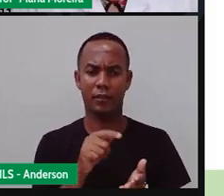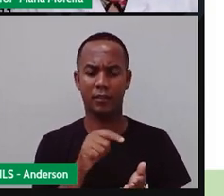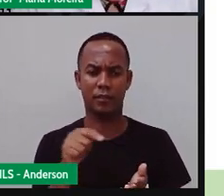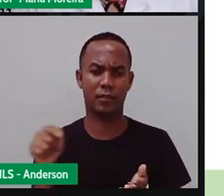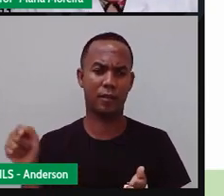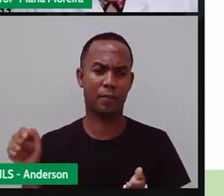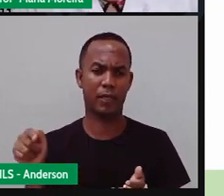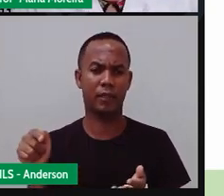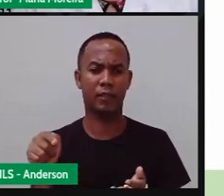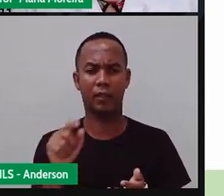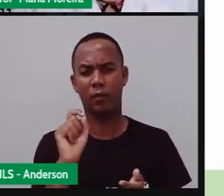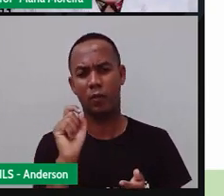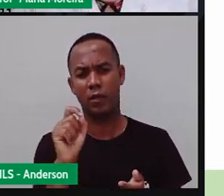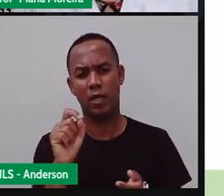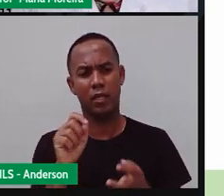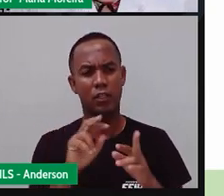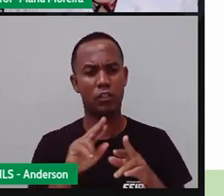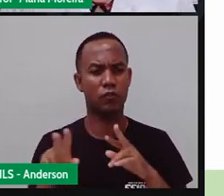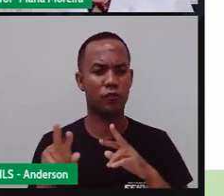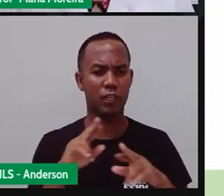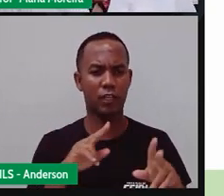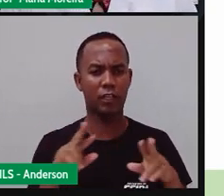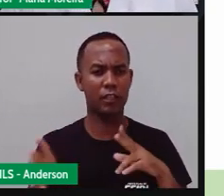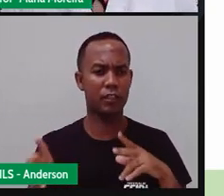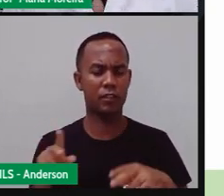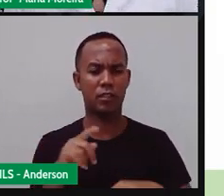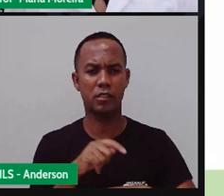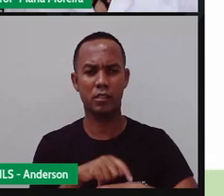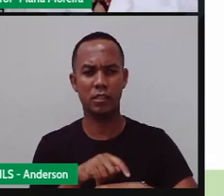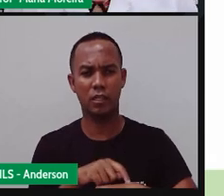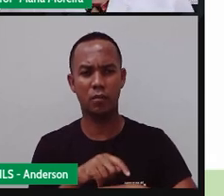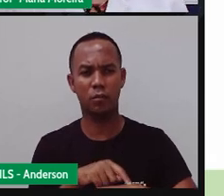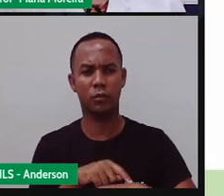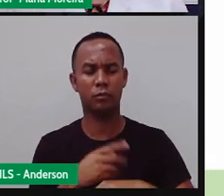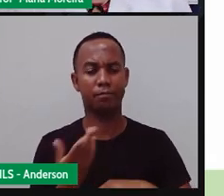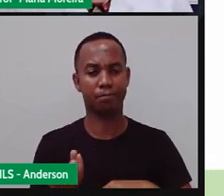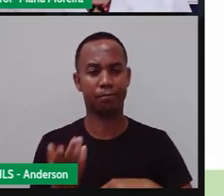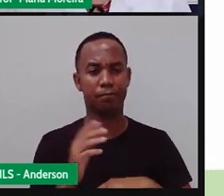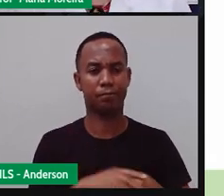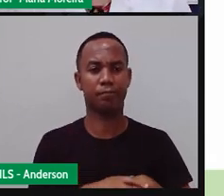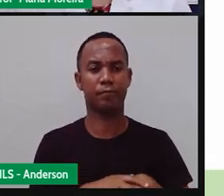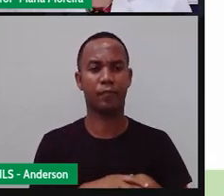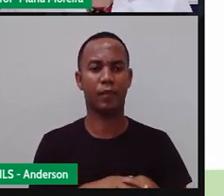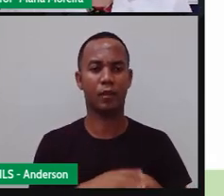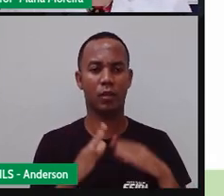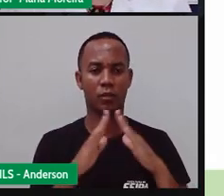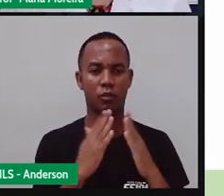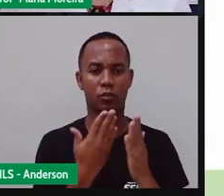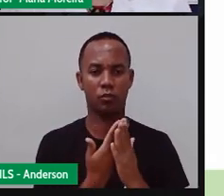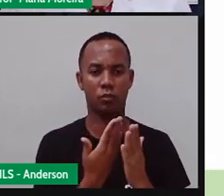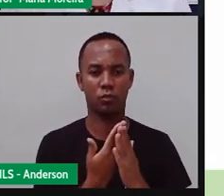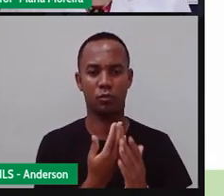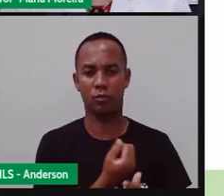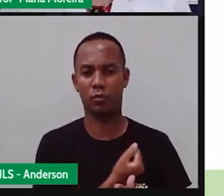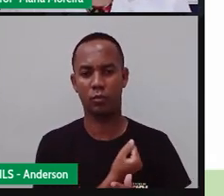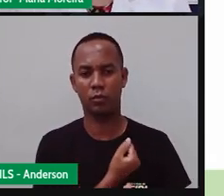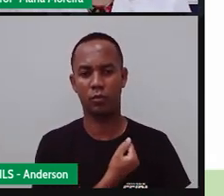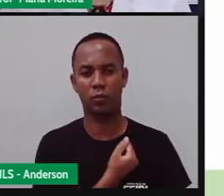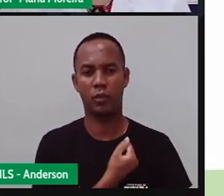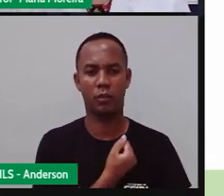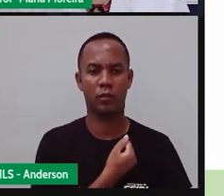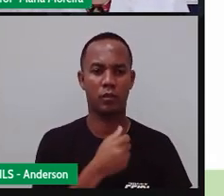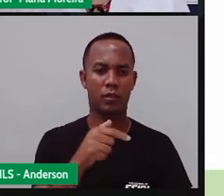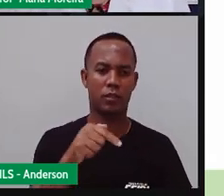são o quê? Os diferentes marcadores do tempo, não é isso? Bom, nossa aula de número 74,